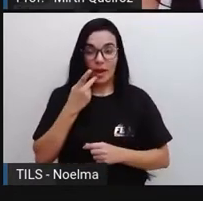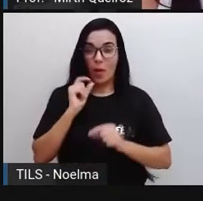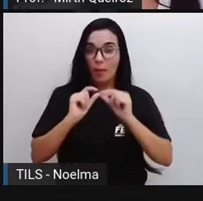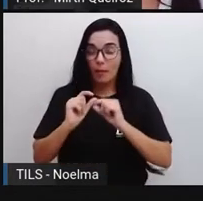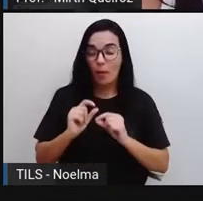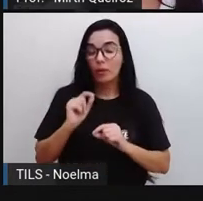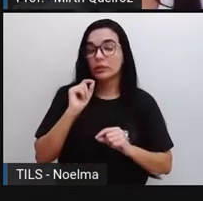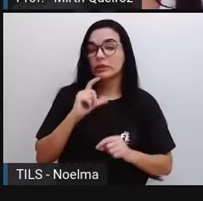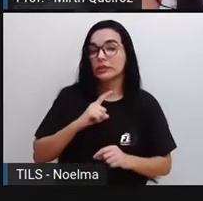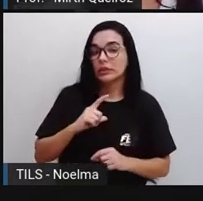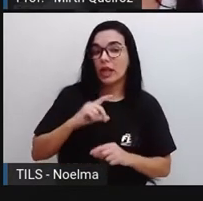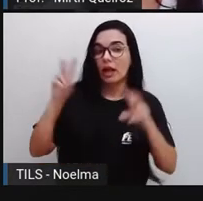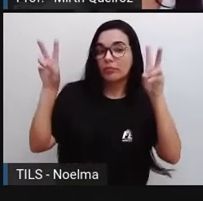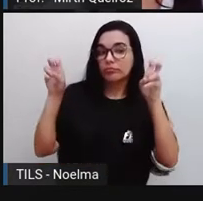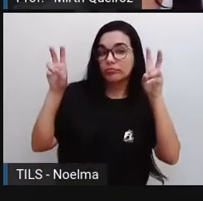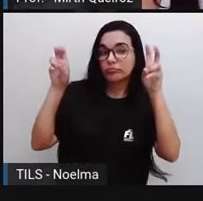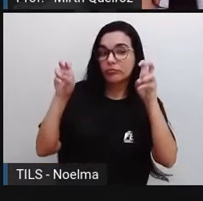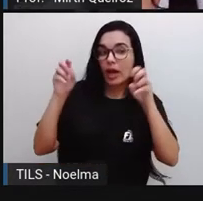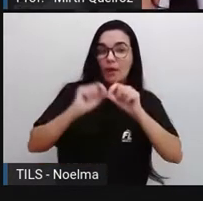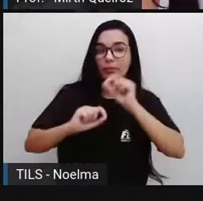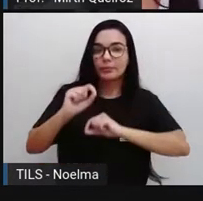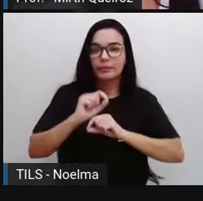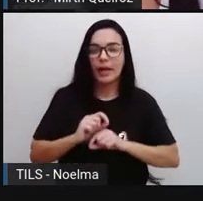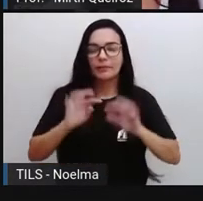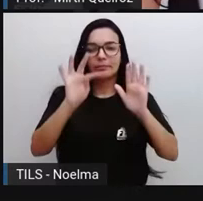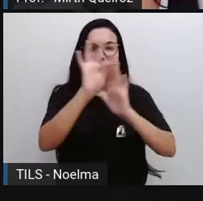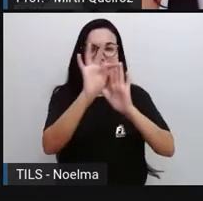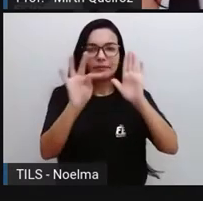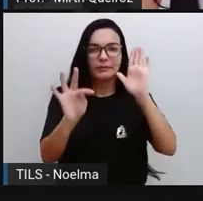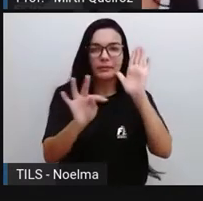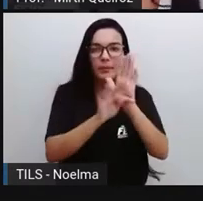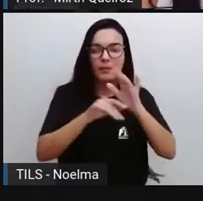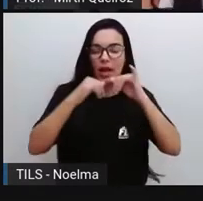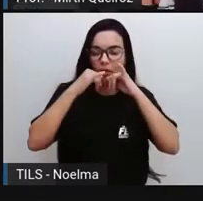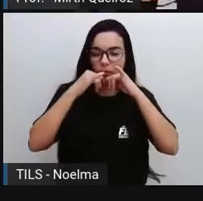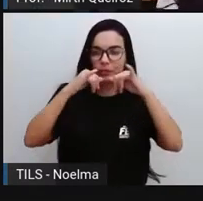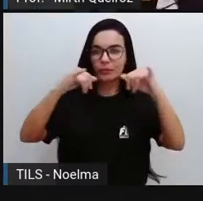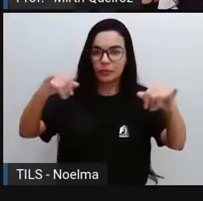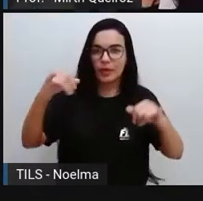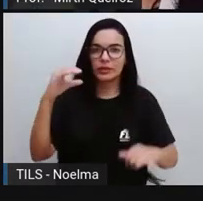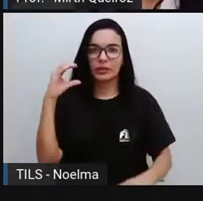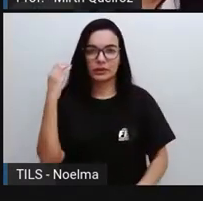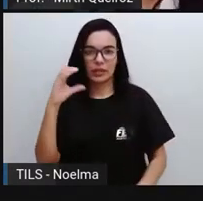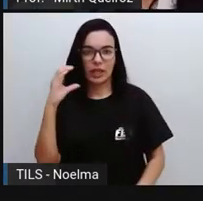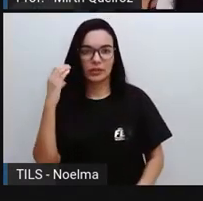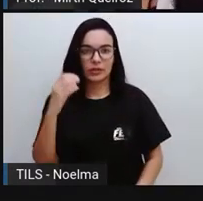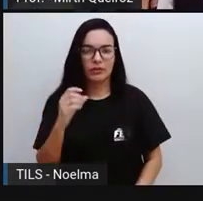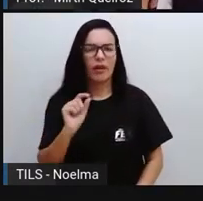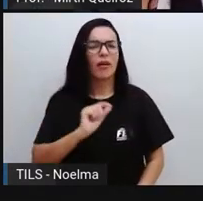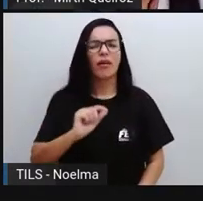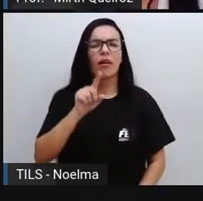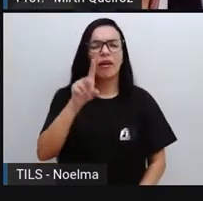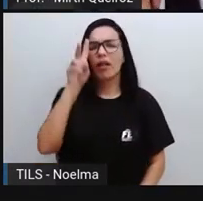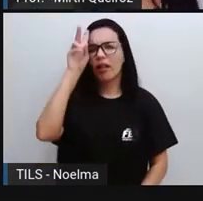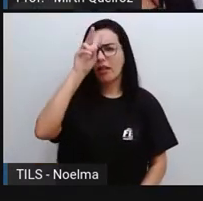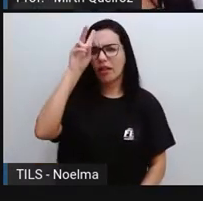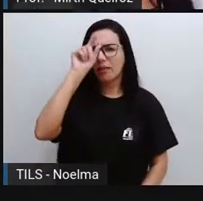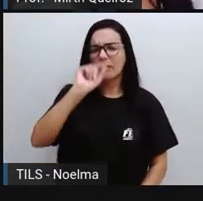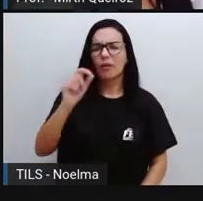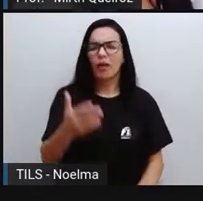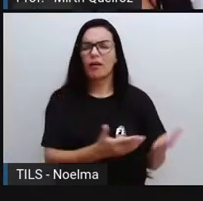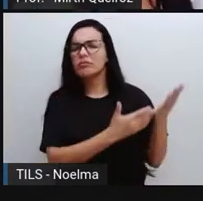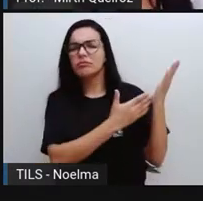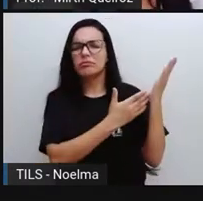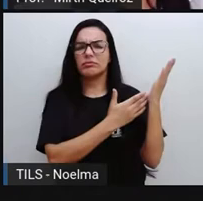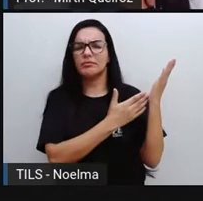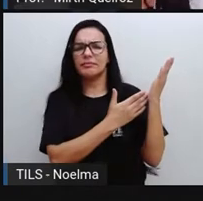mais sobre os textos de divulgação científica. E aí, quem é que lembra o que são textos de divulgação